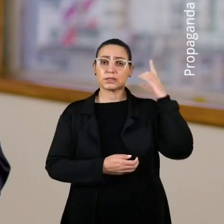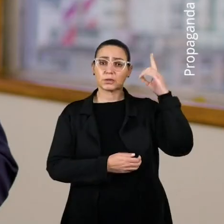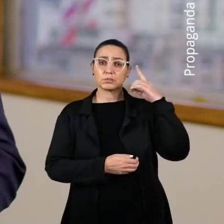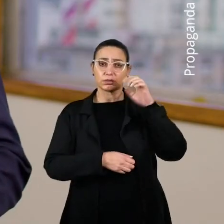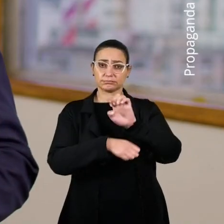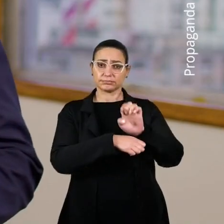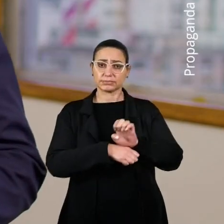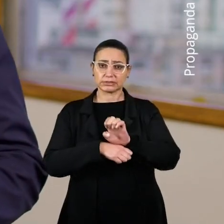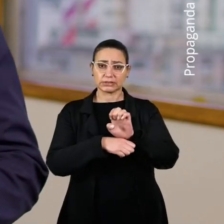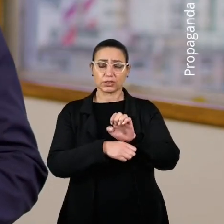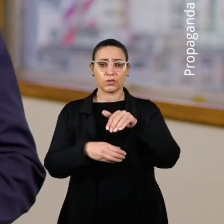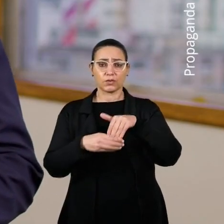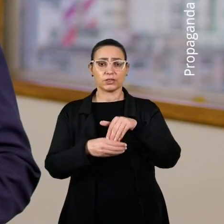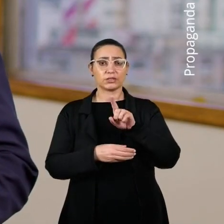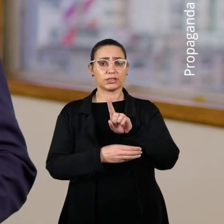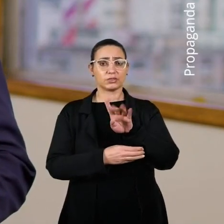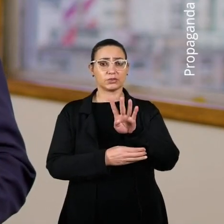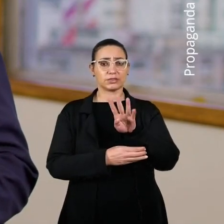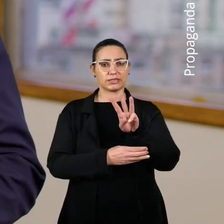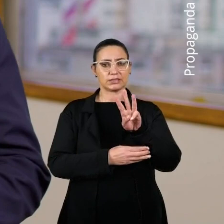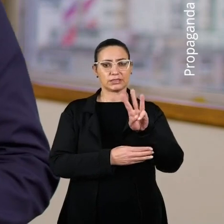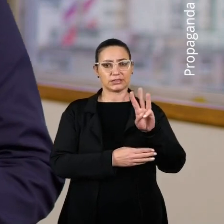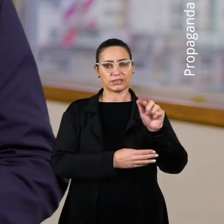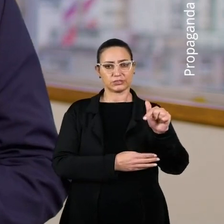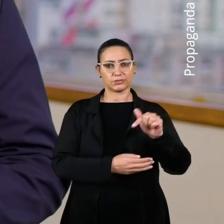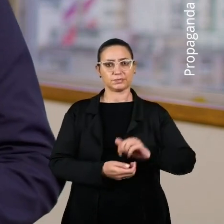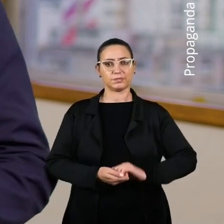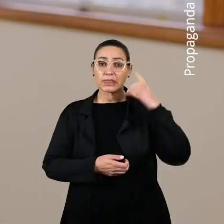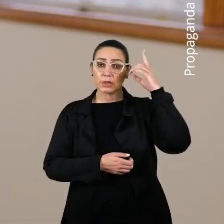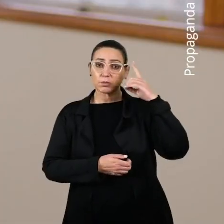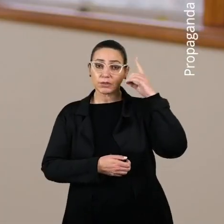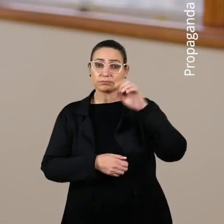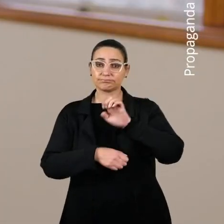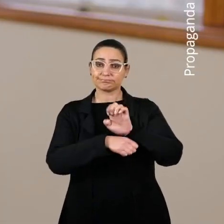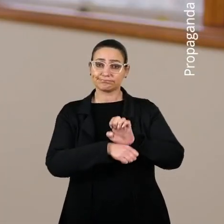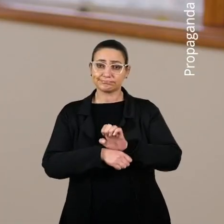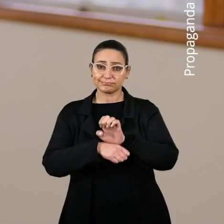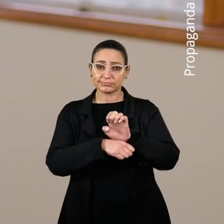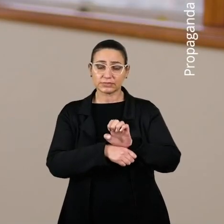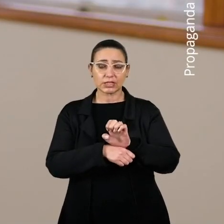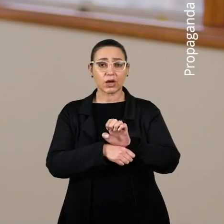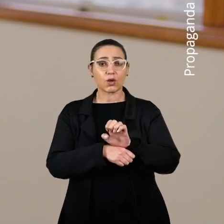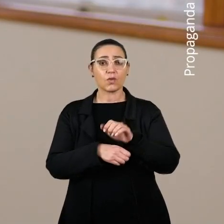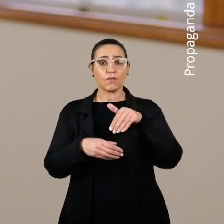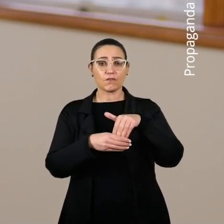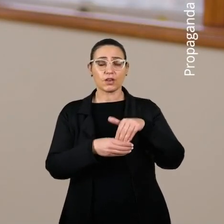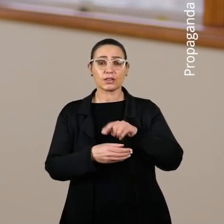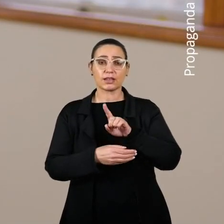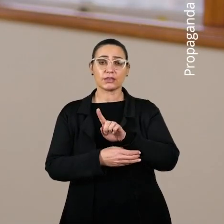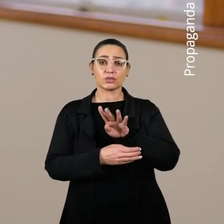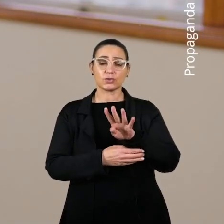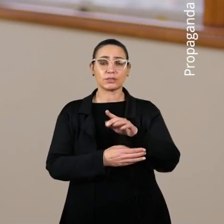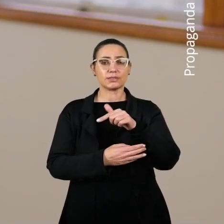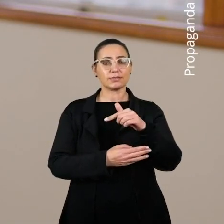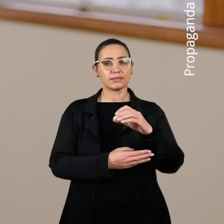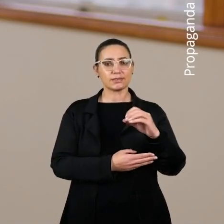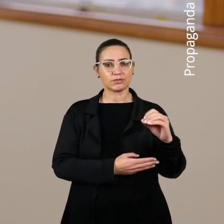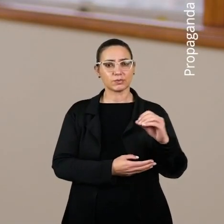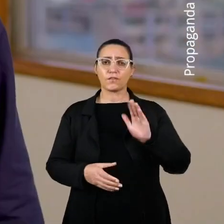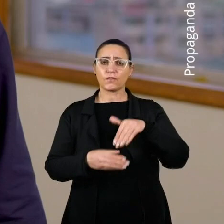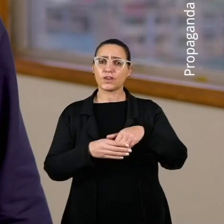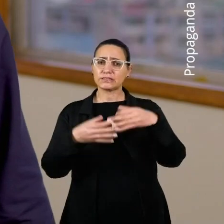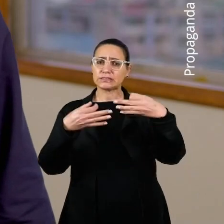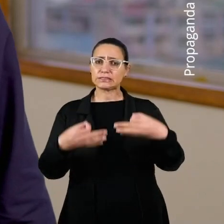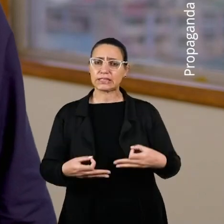Para deputada estadual, Fernando Henrique, 14337. Para deputada estadual, Reni Wegman, 14700.